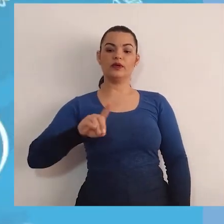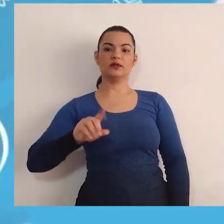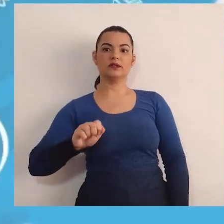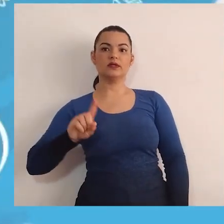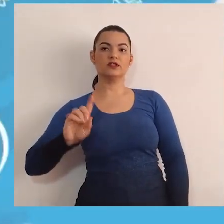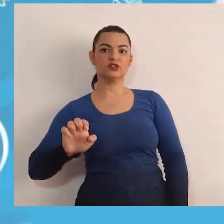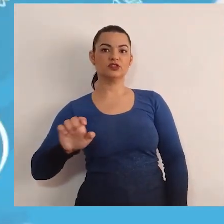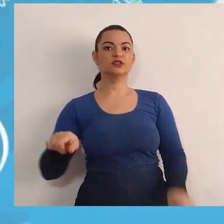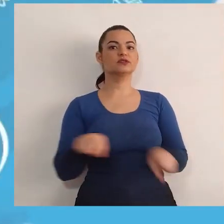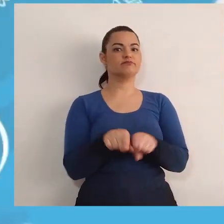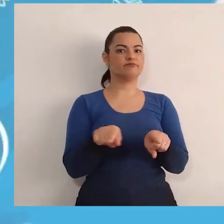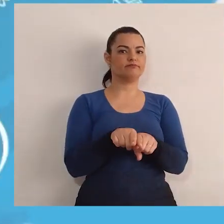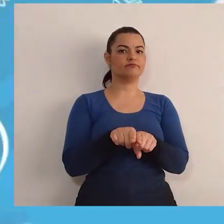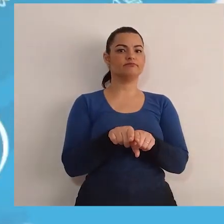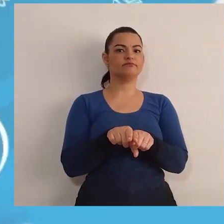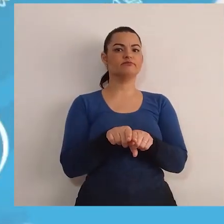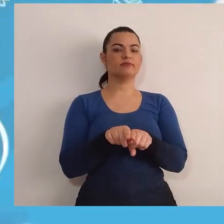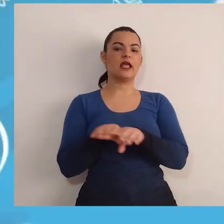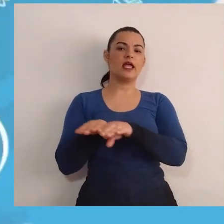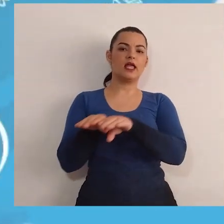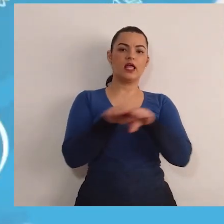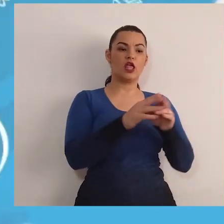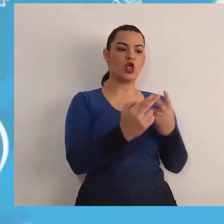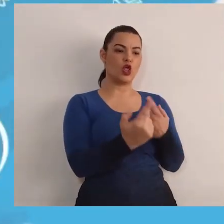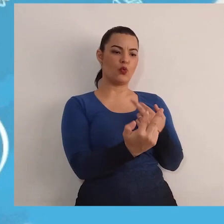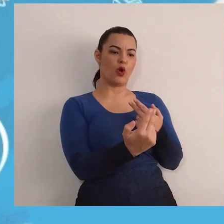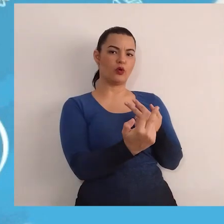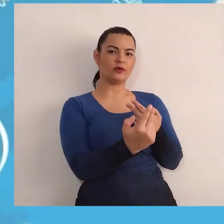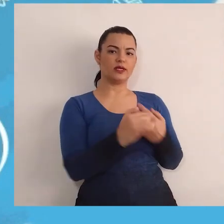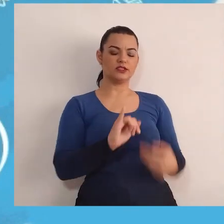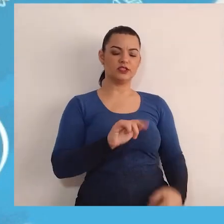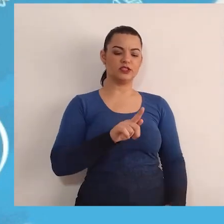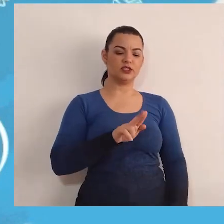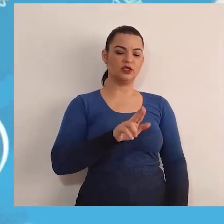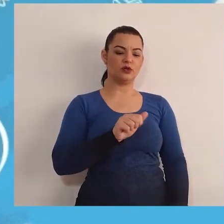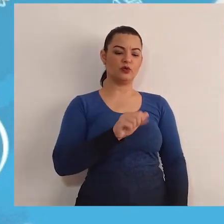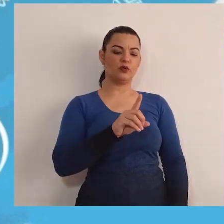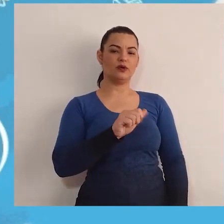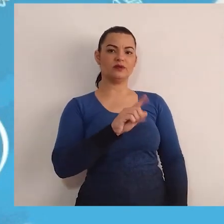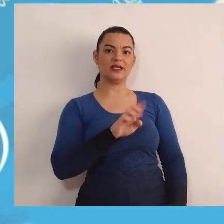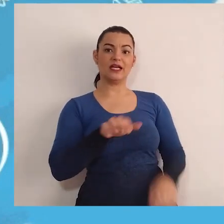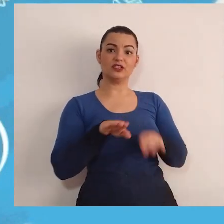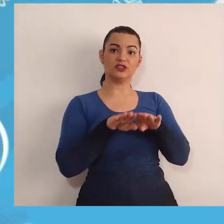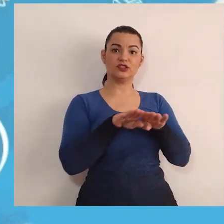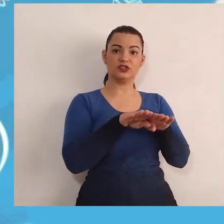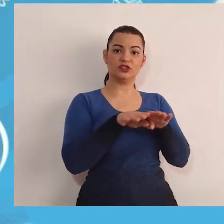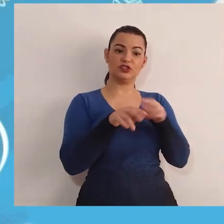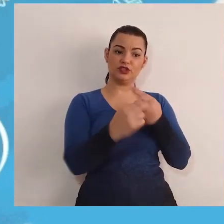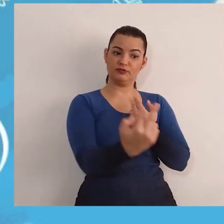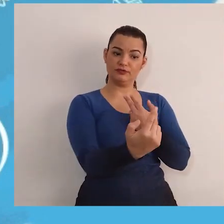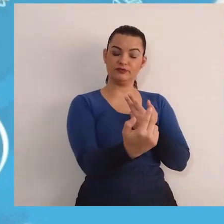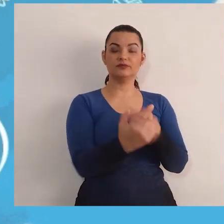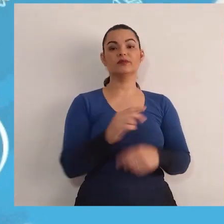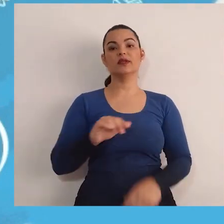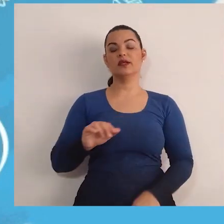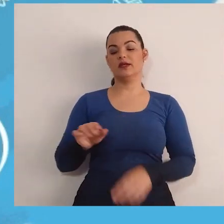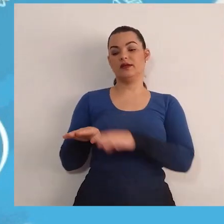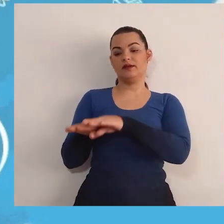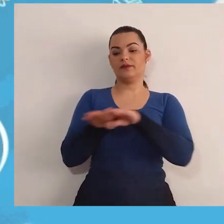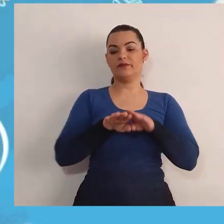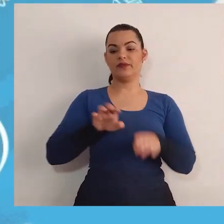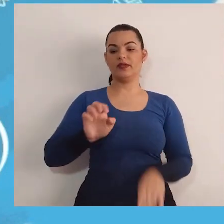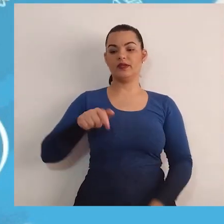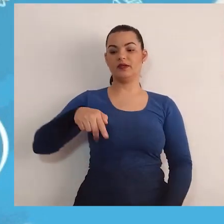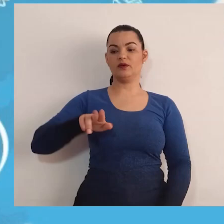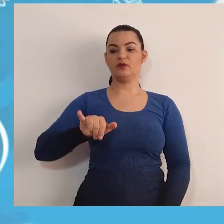vou falar uma outra palavra aqui hoje no programa, que eu tenho certeza que você já deve ter ouvido. Você já ouviu falar da palavra